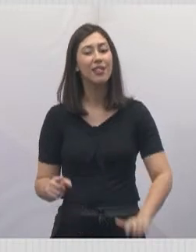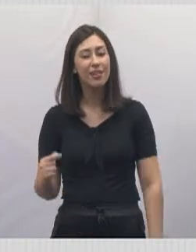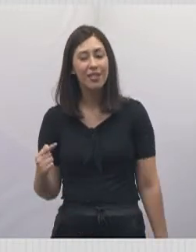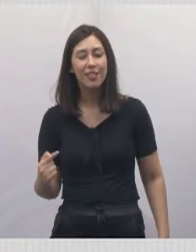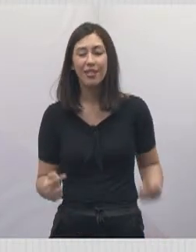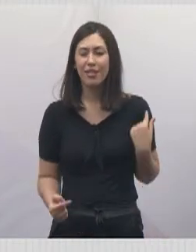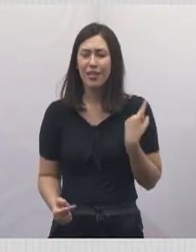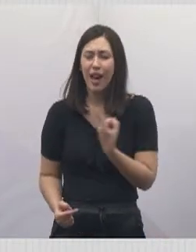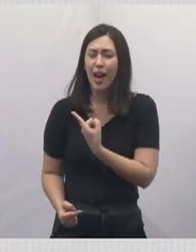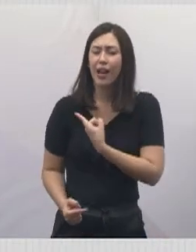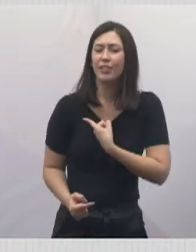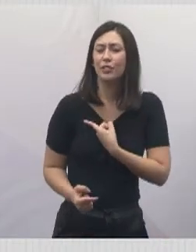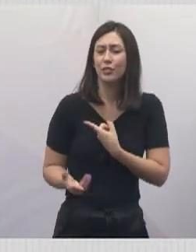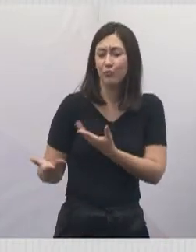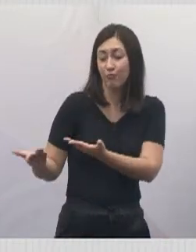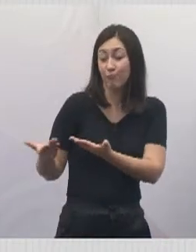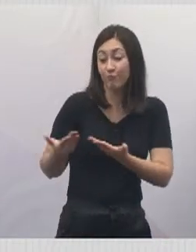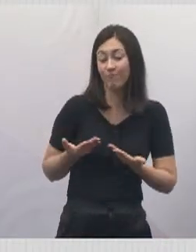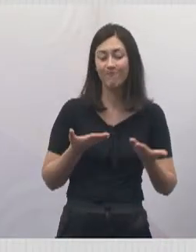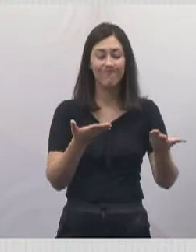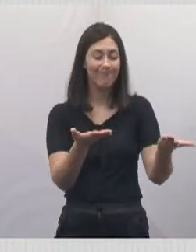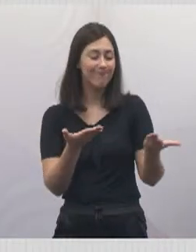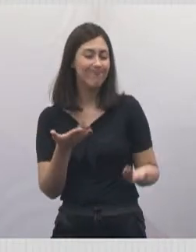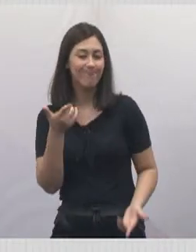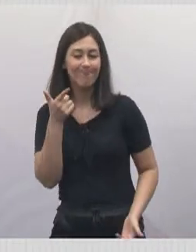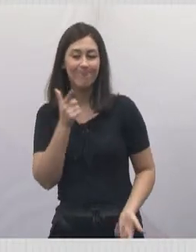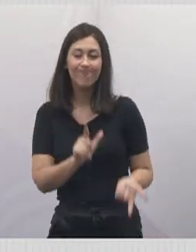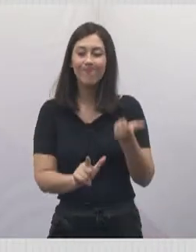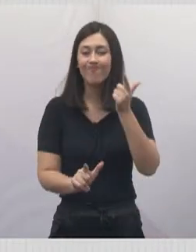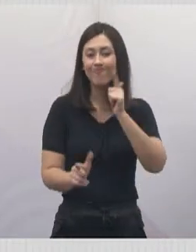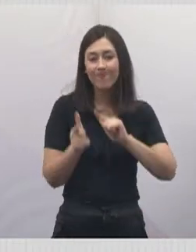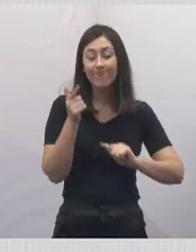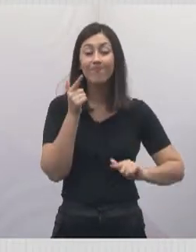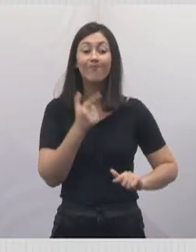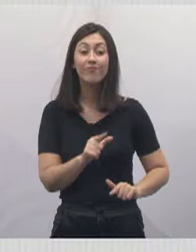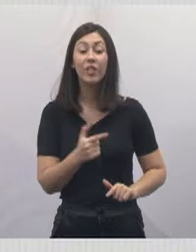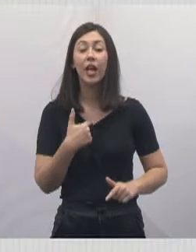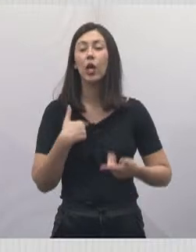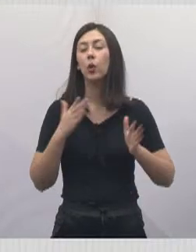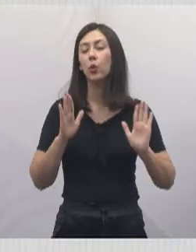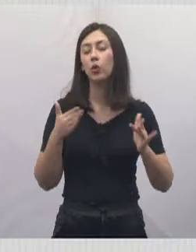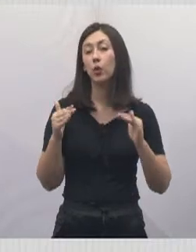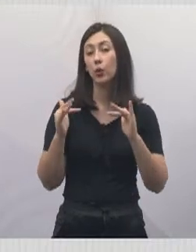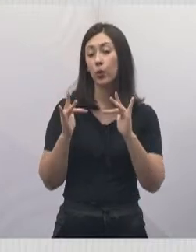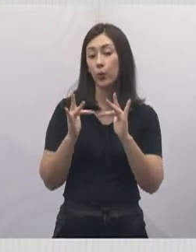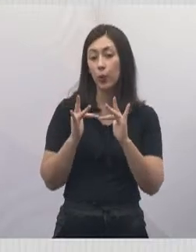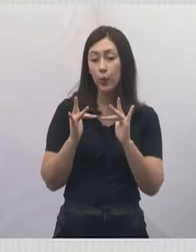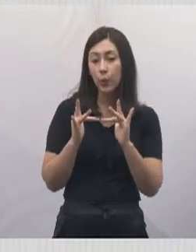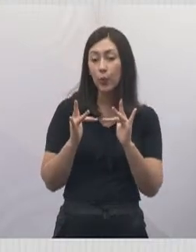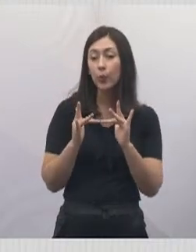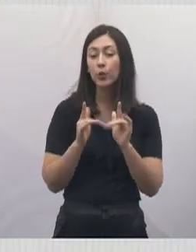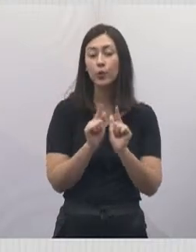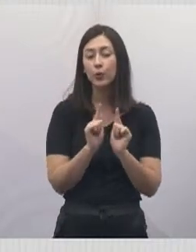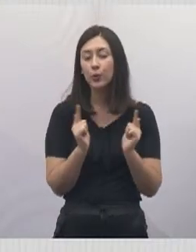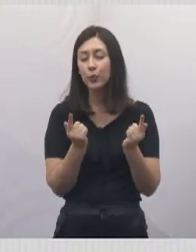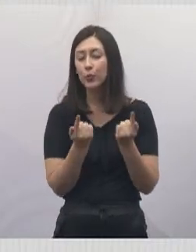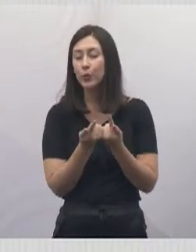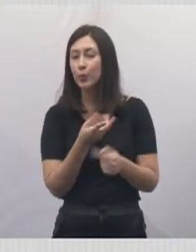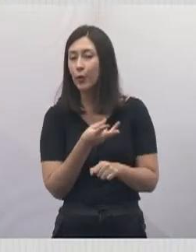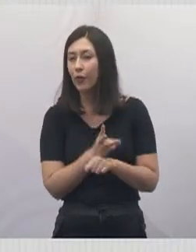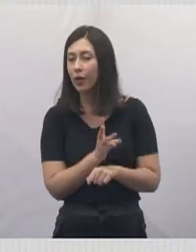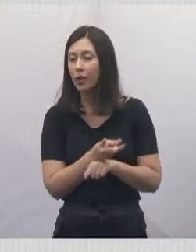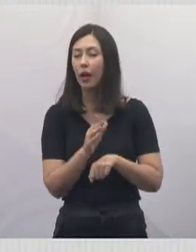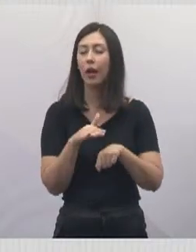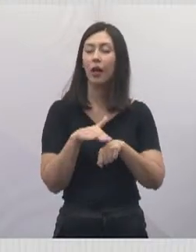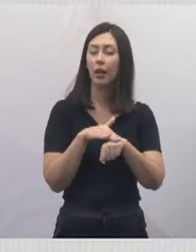recebendo neste último final de semana. Já estou em contato com eles no grupo, pelo WhatsApp, a gente vem